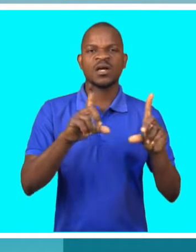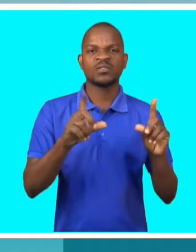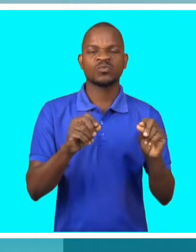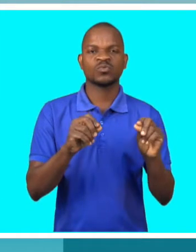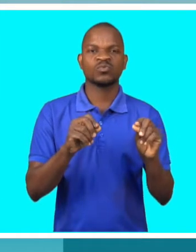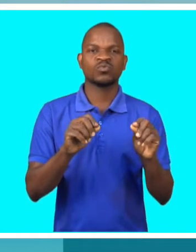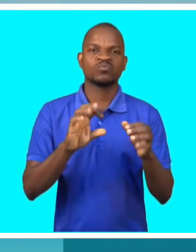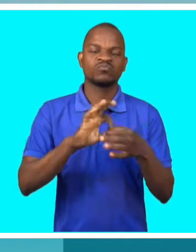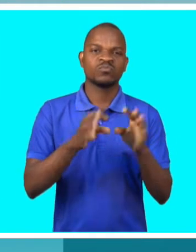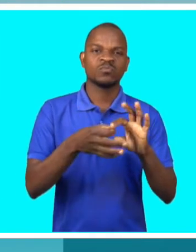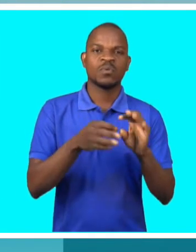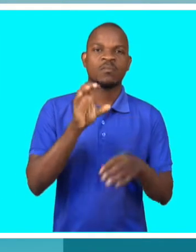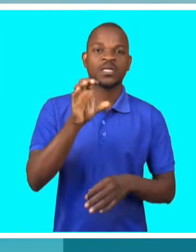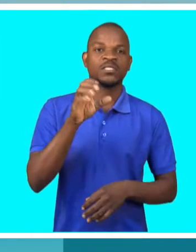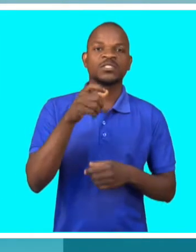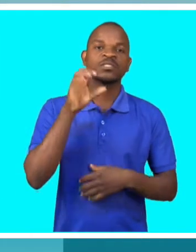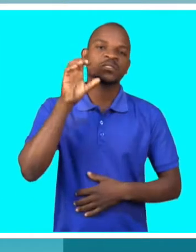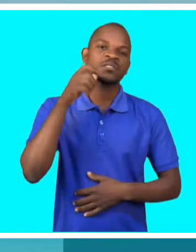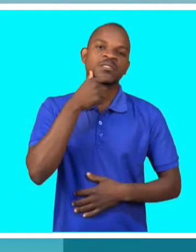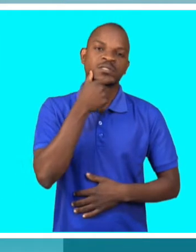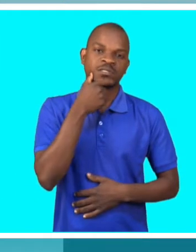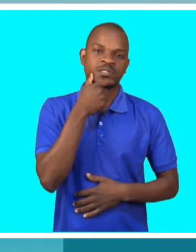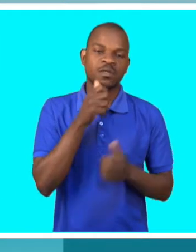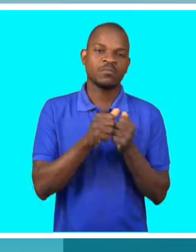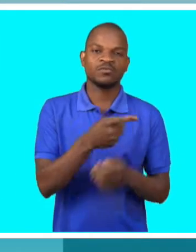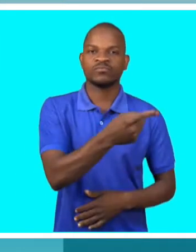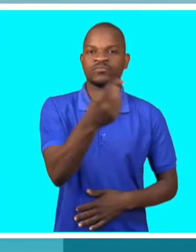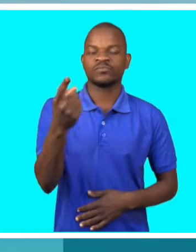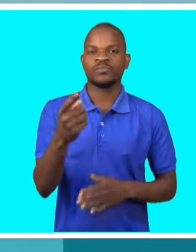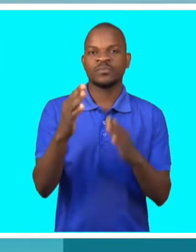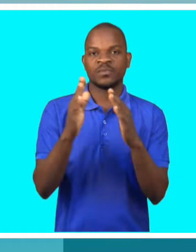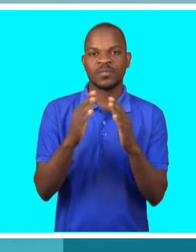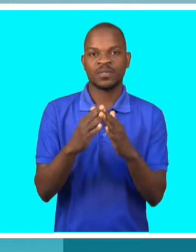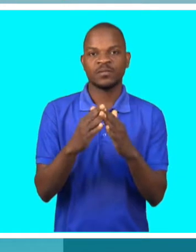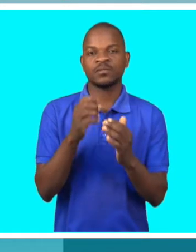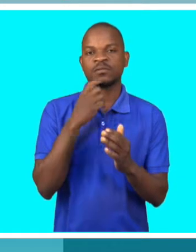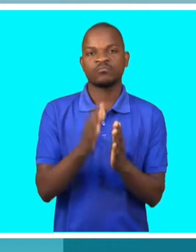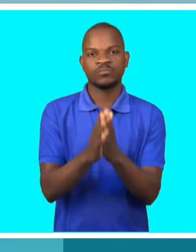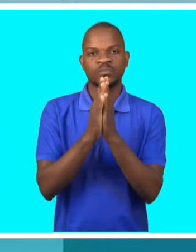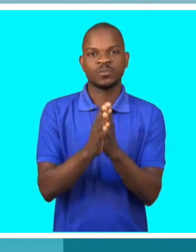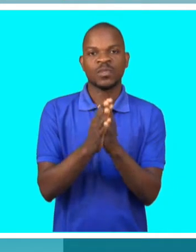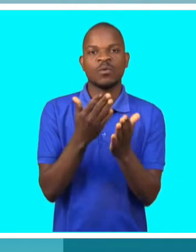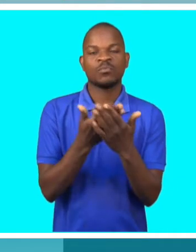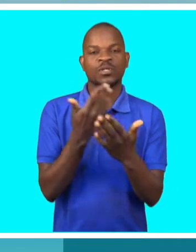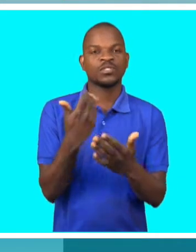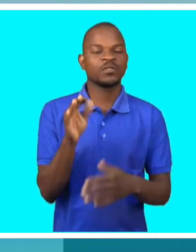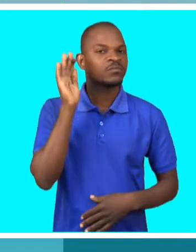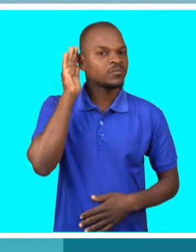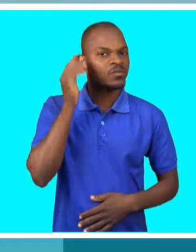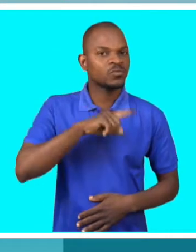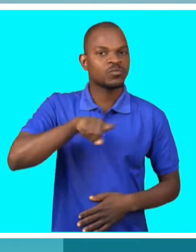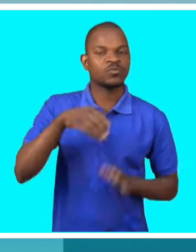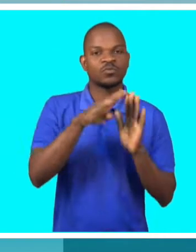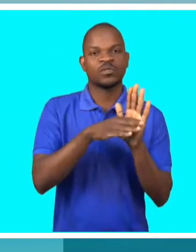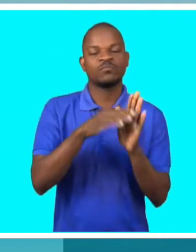Paralímpicos de Londres. Para si, que esteve na nossa companhia, o nosso muito obrigado pela sua audiência e